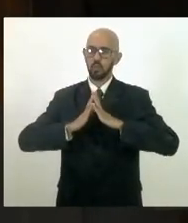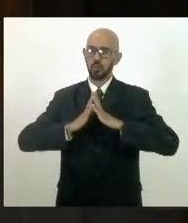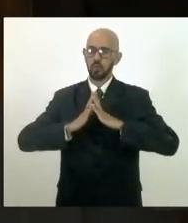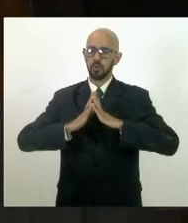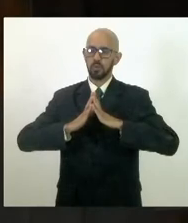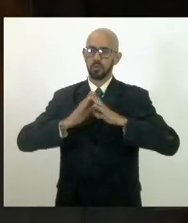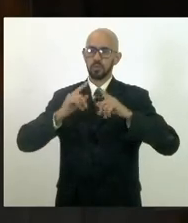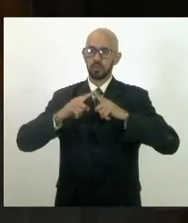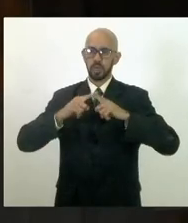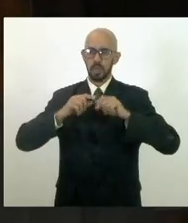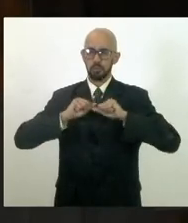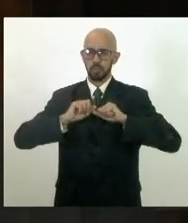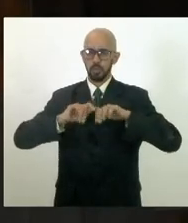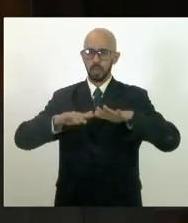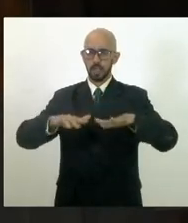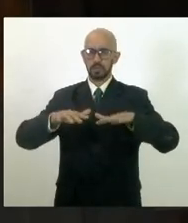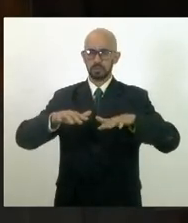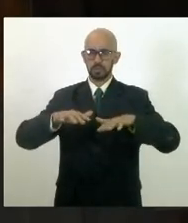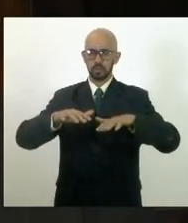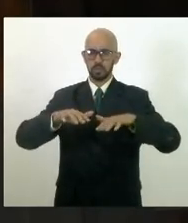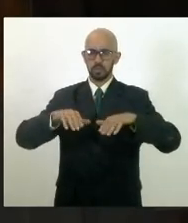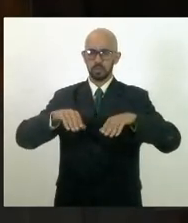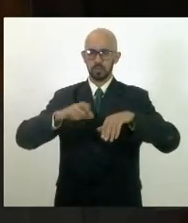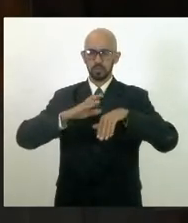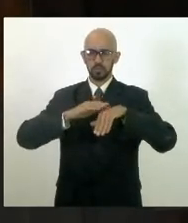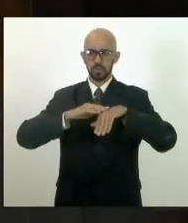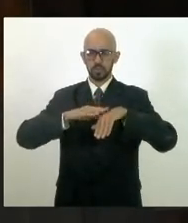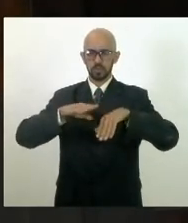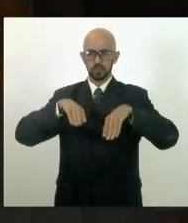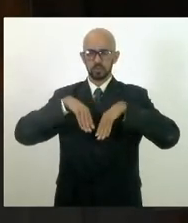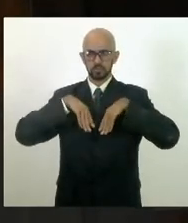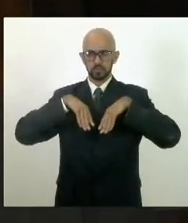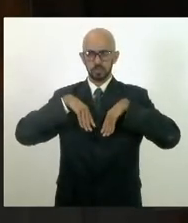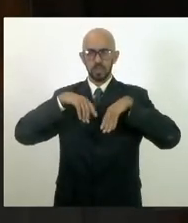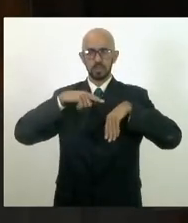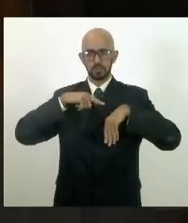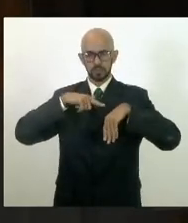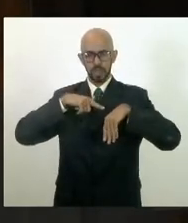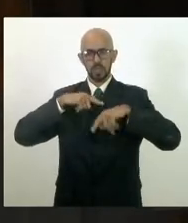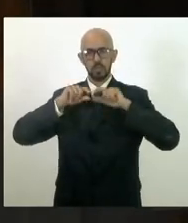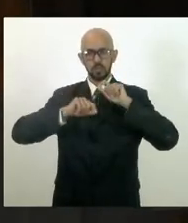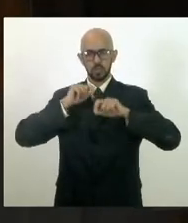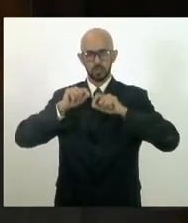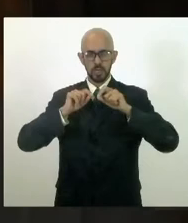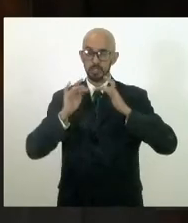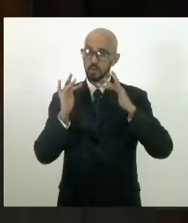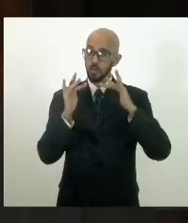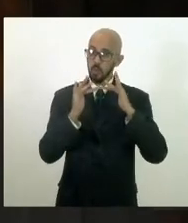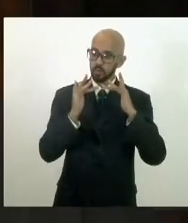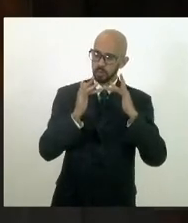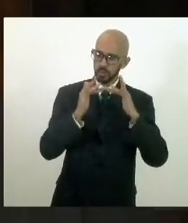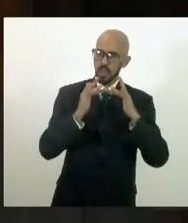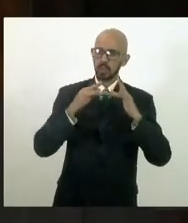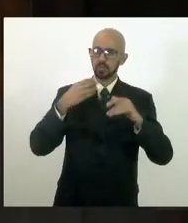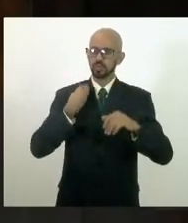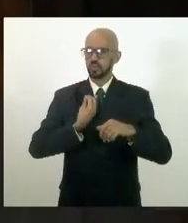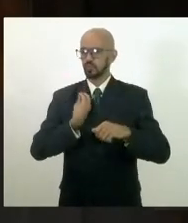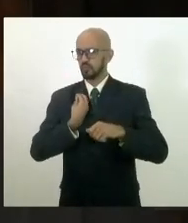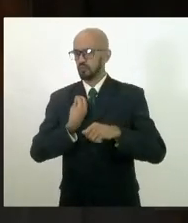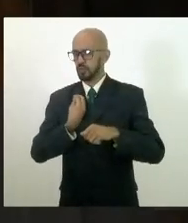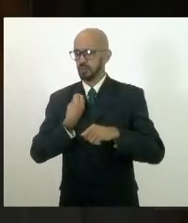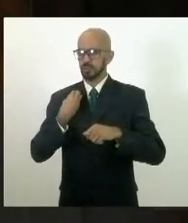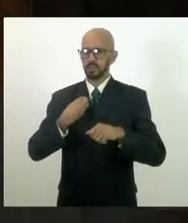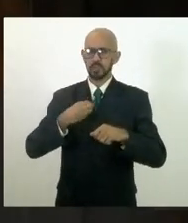a propagação da tuberculose ou a tuberculose resistente tem muito a ver com condições de vida insalubres, moradias